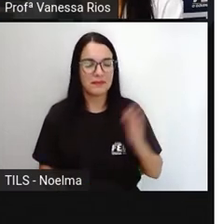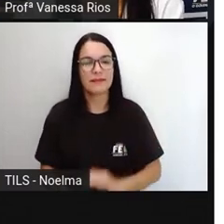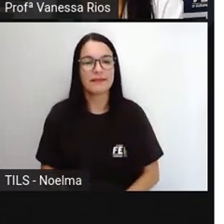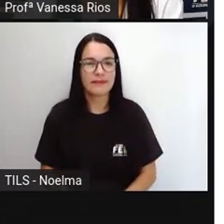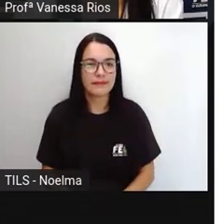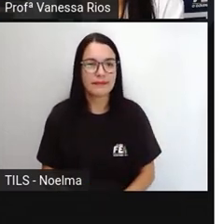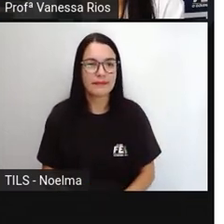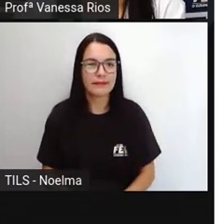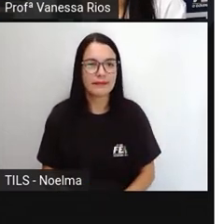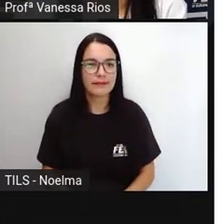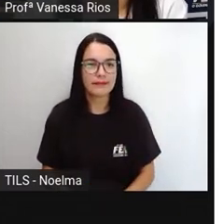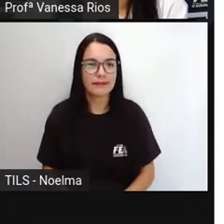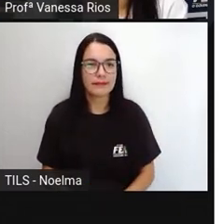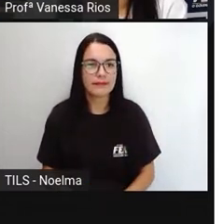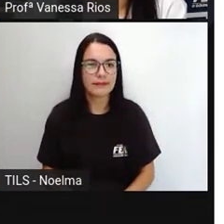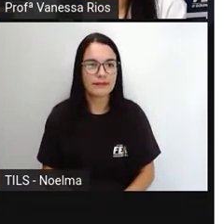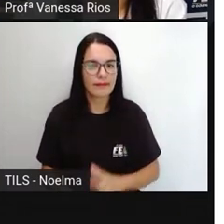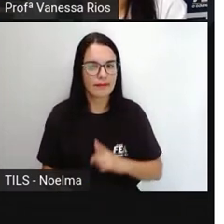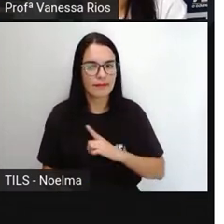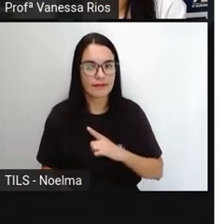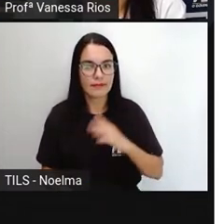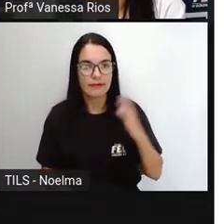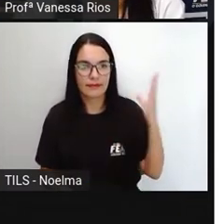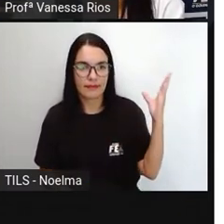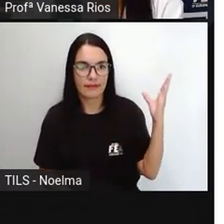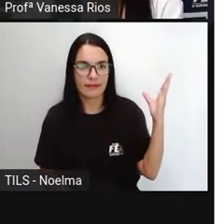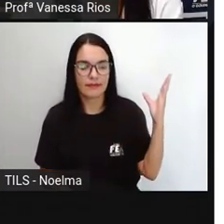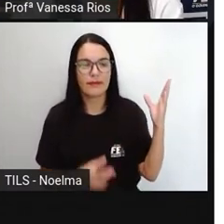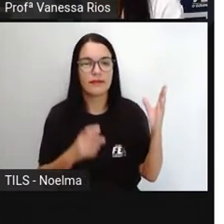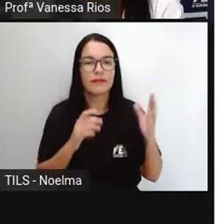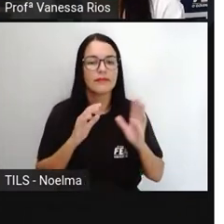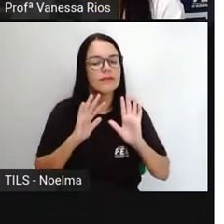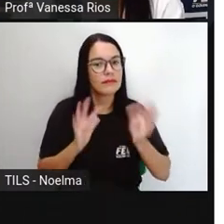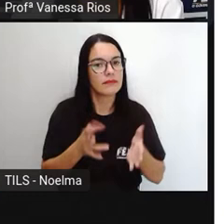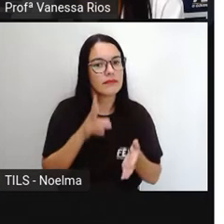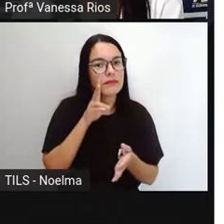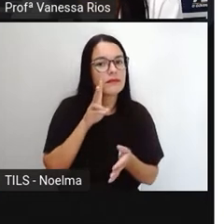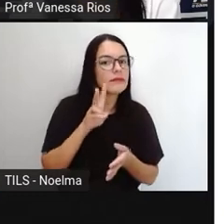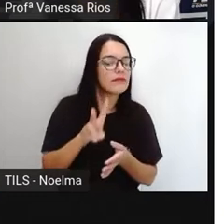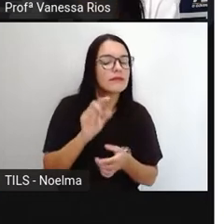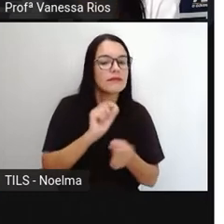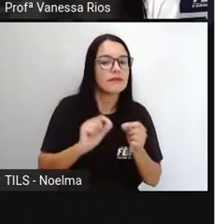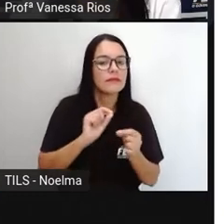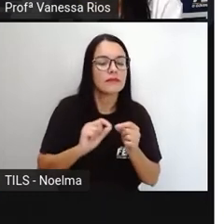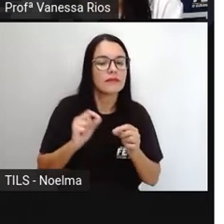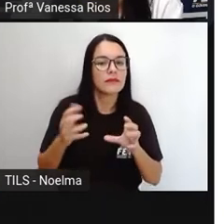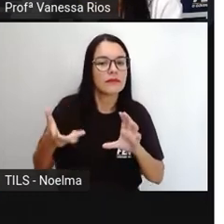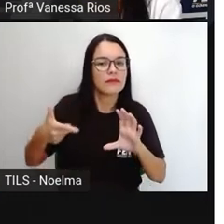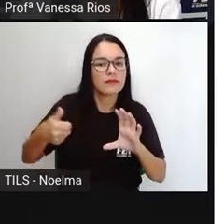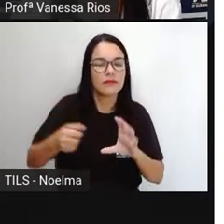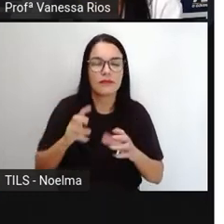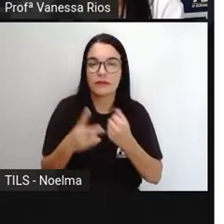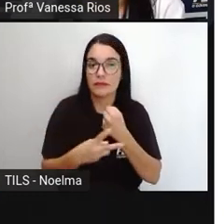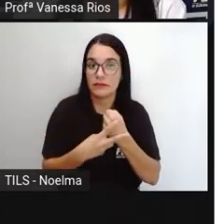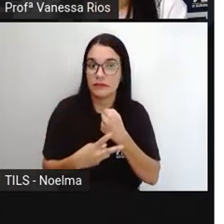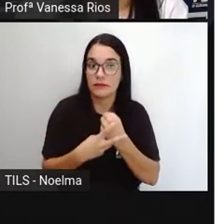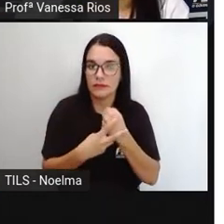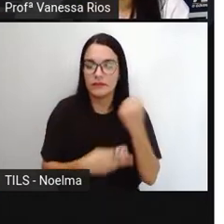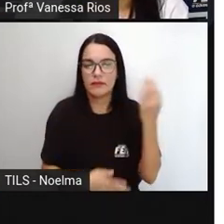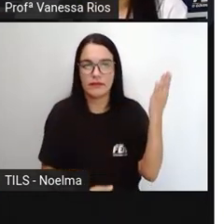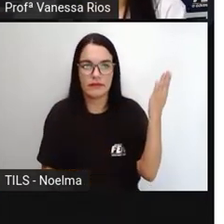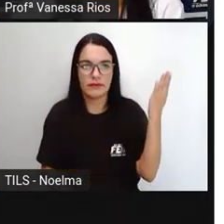Então a PRO selecionou aqui as palavras, né, que são consideradas, que são classificadas como verbos. Então,